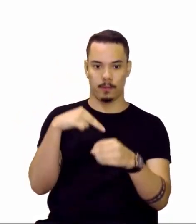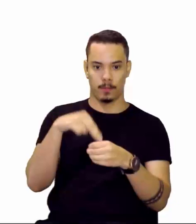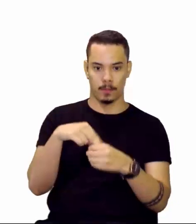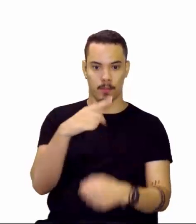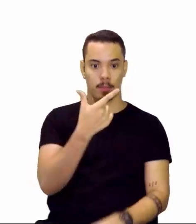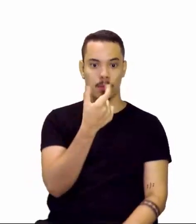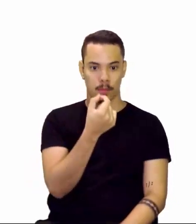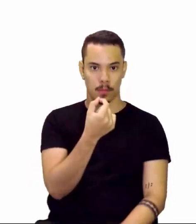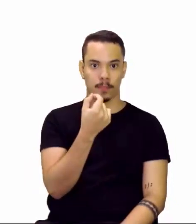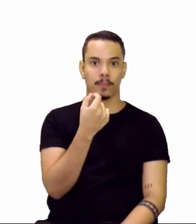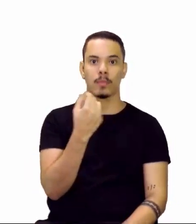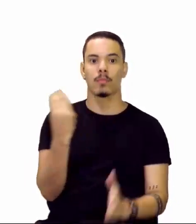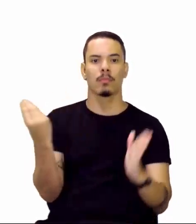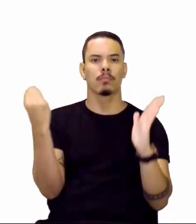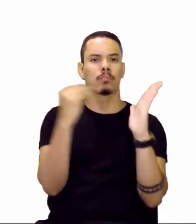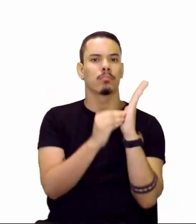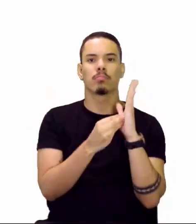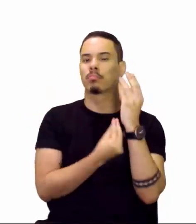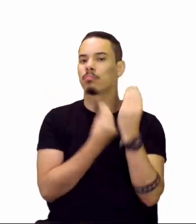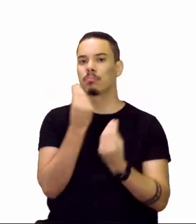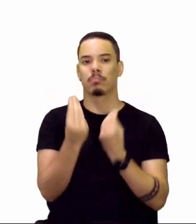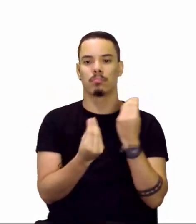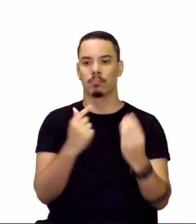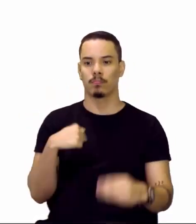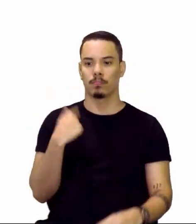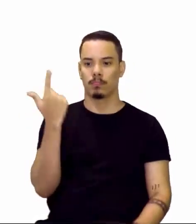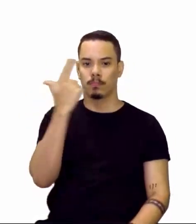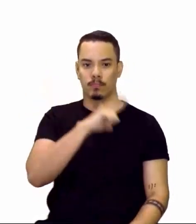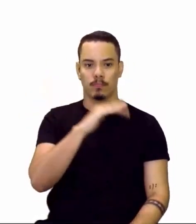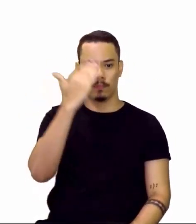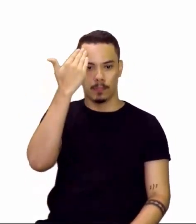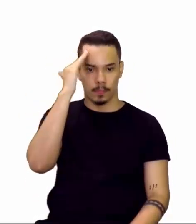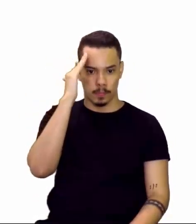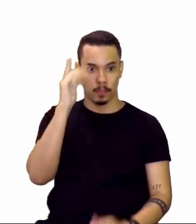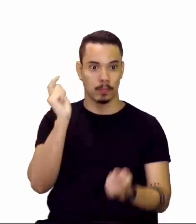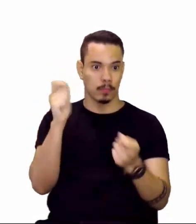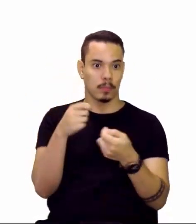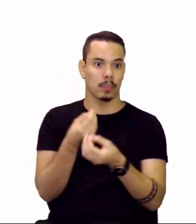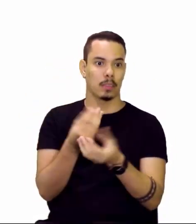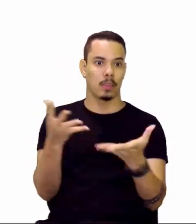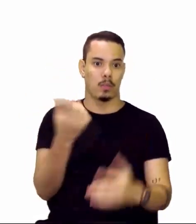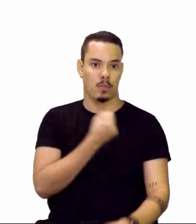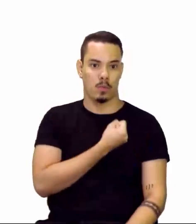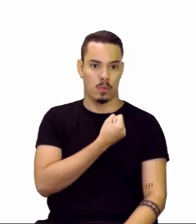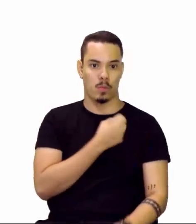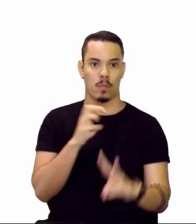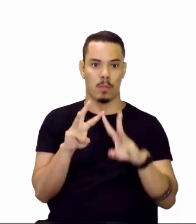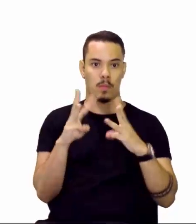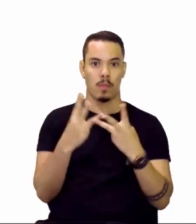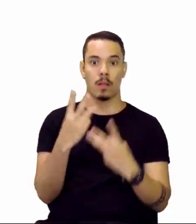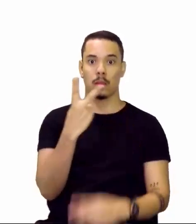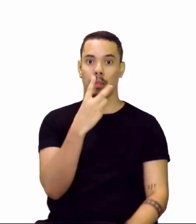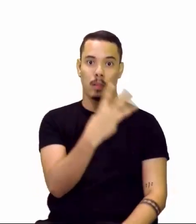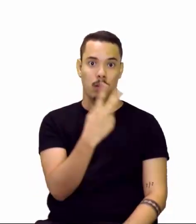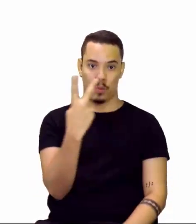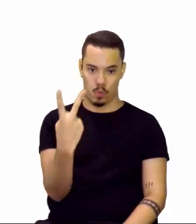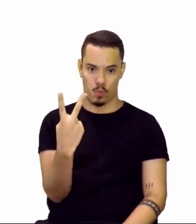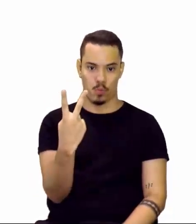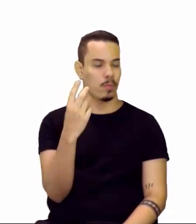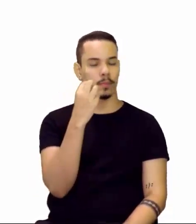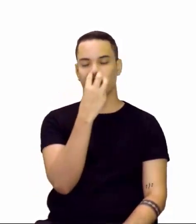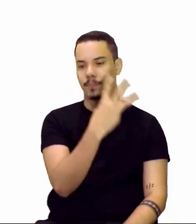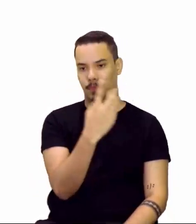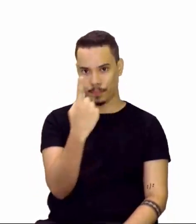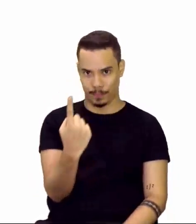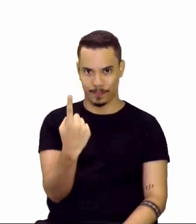que está no núcleo do átomo, constituindo a massa atômica, dá um número de massa 31. Aí, meu caro aluno, o que que